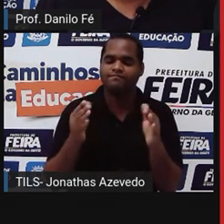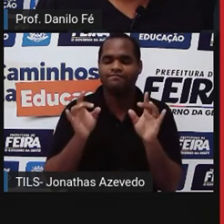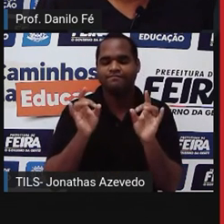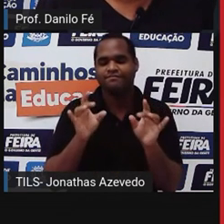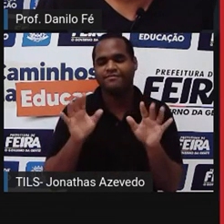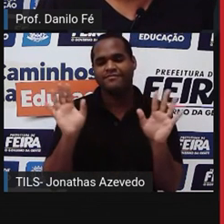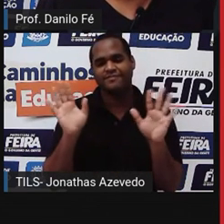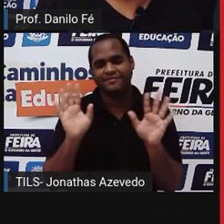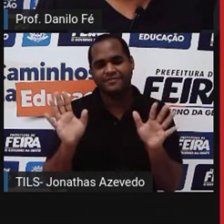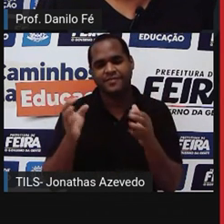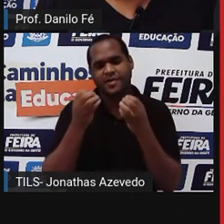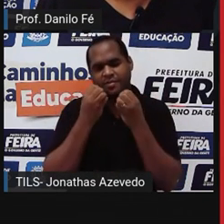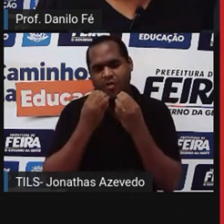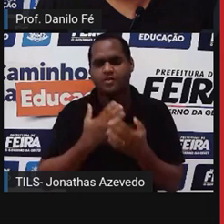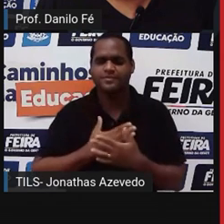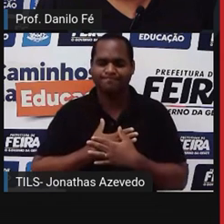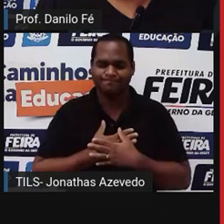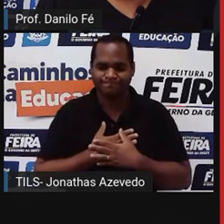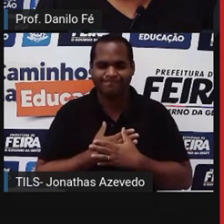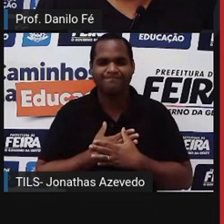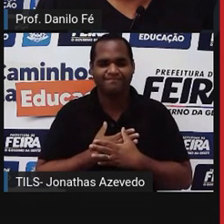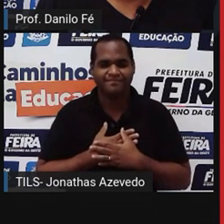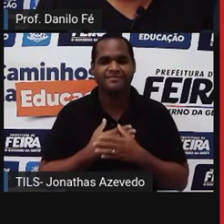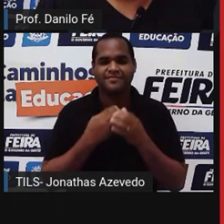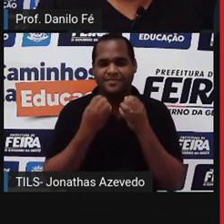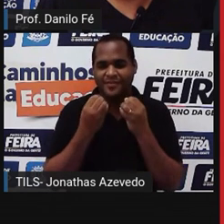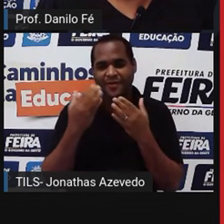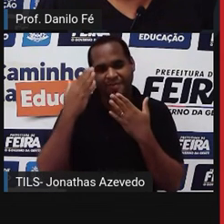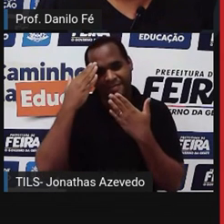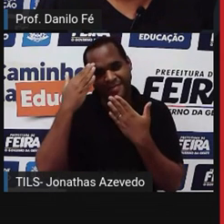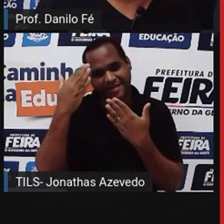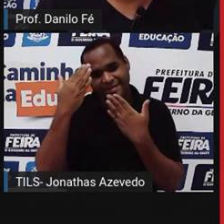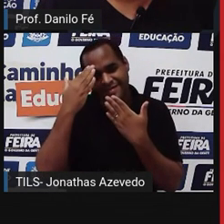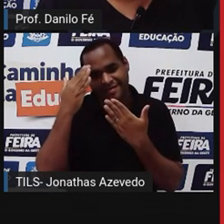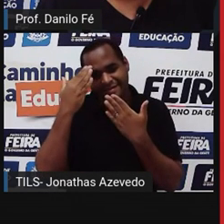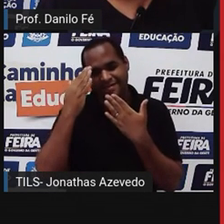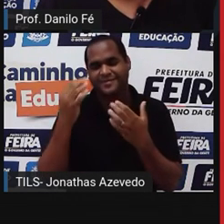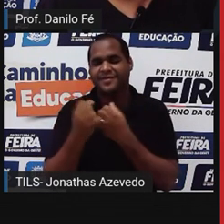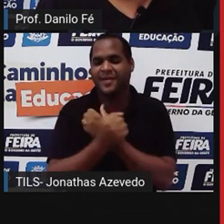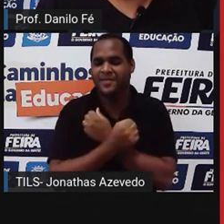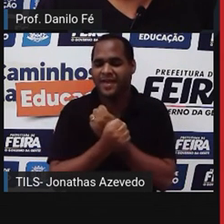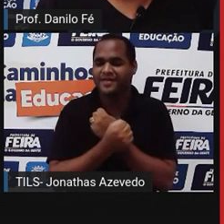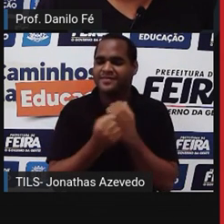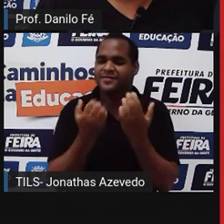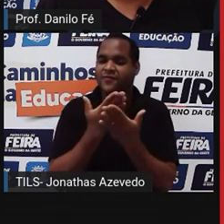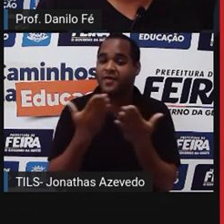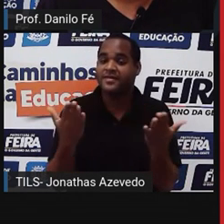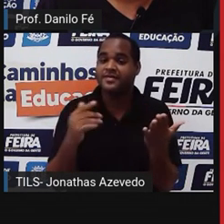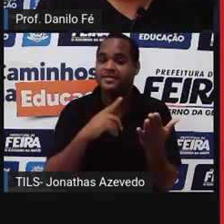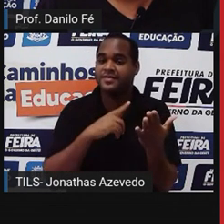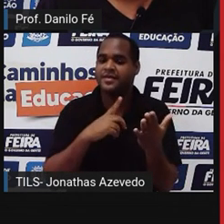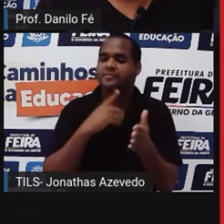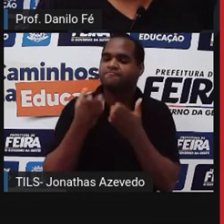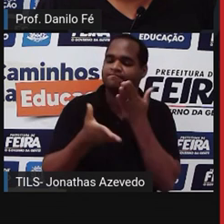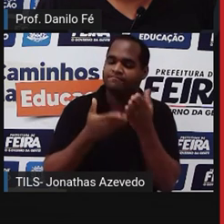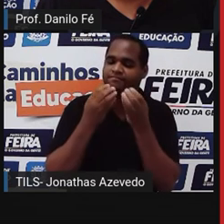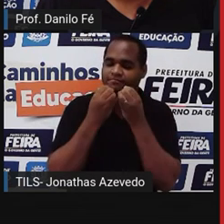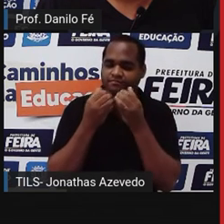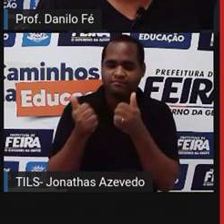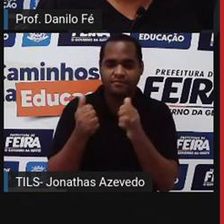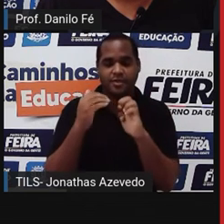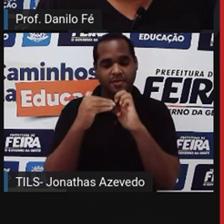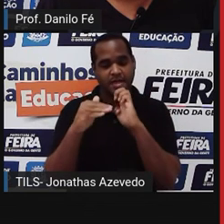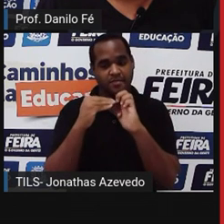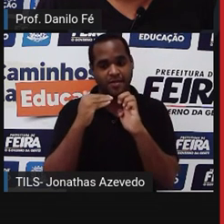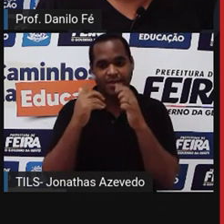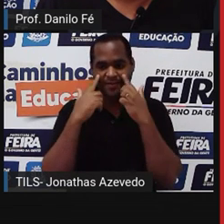É muito bom estar com vocês. Deixo o meu muito obrigado e o meu abraço. Recomendo que se cuidem. O meu e-mail